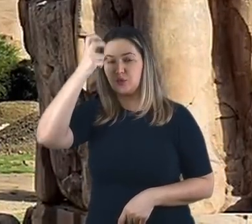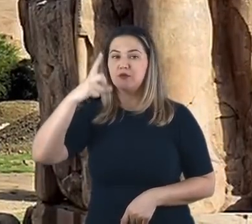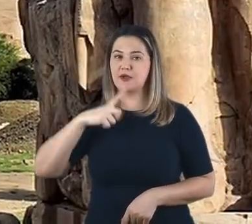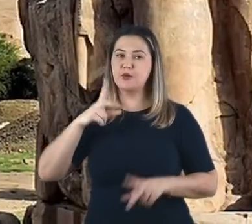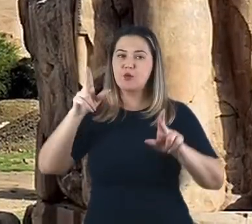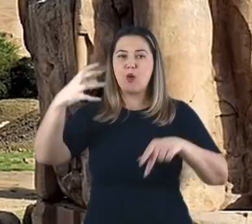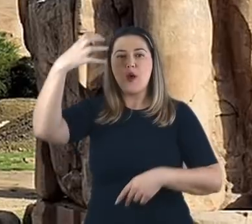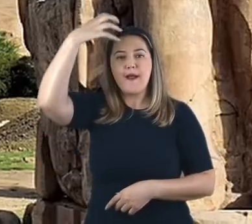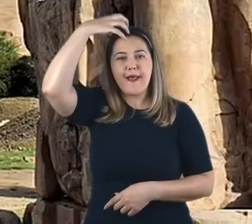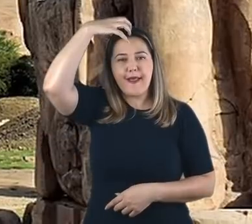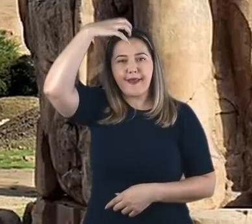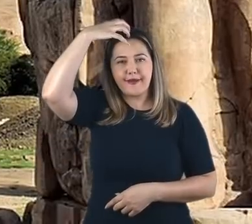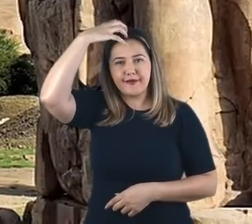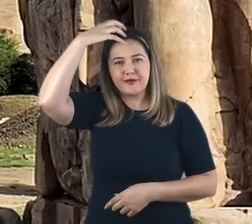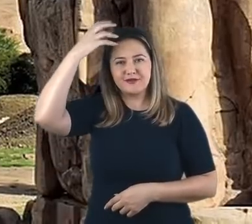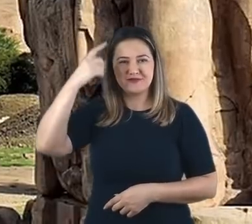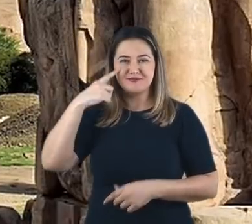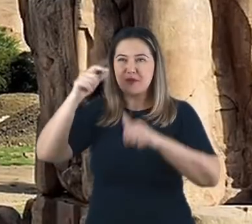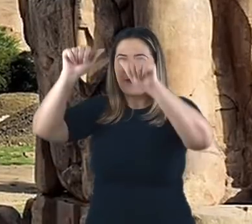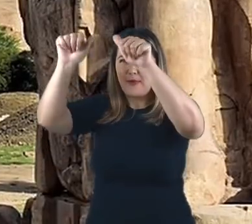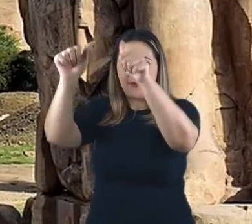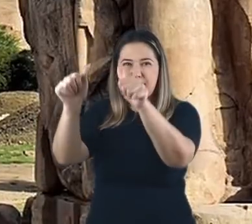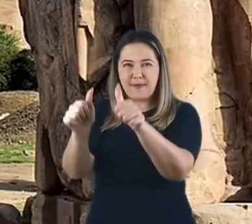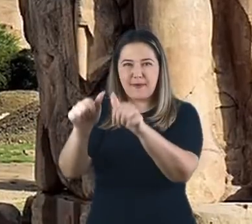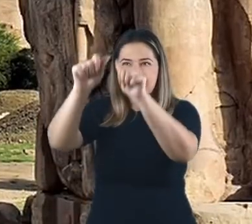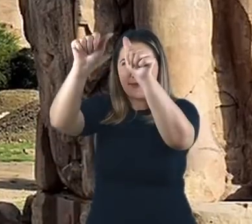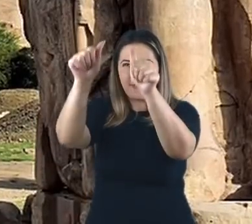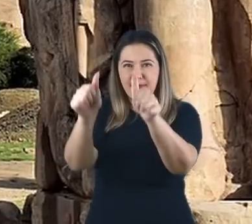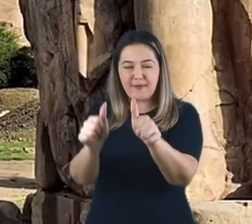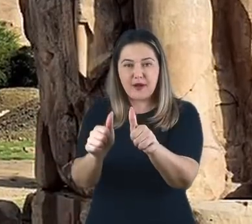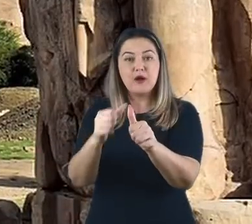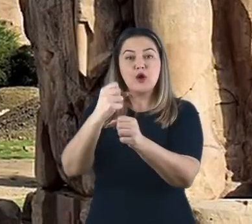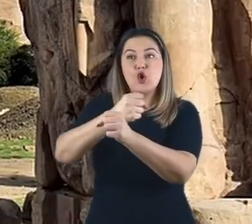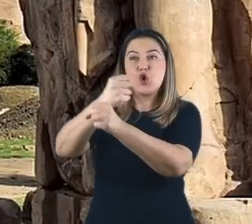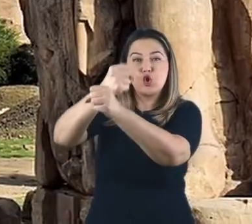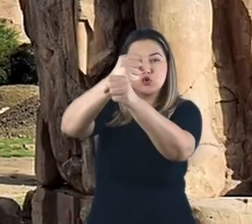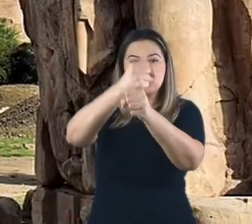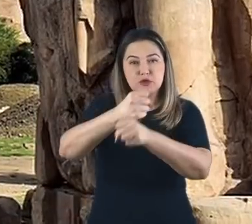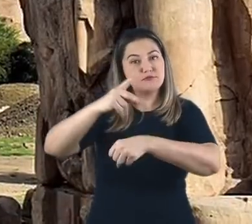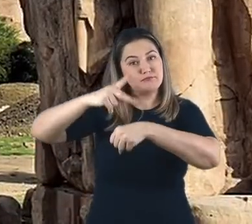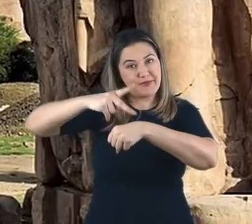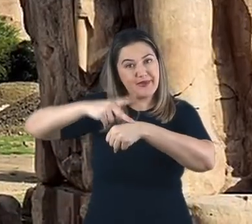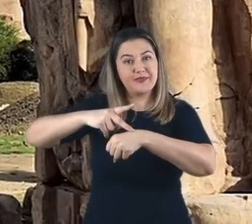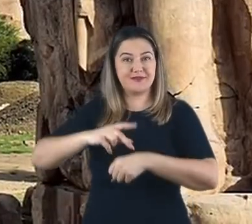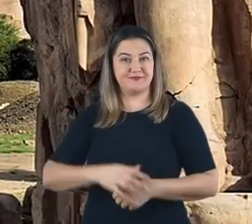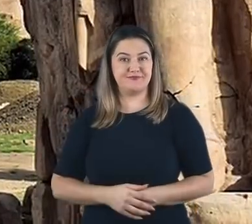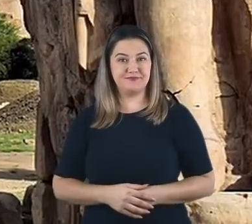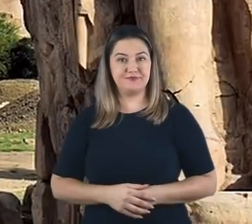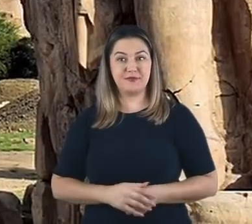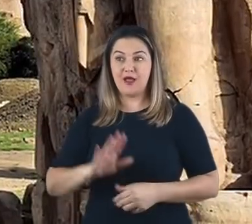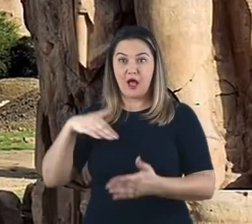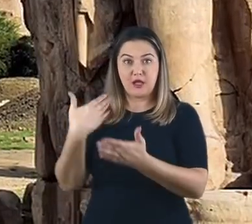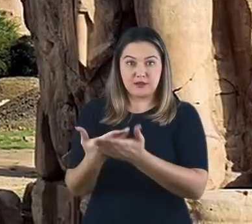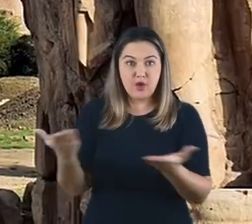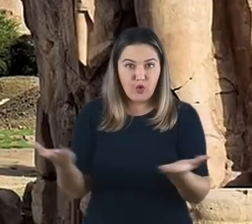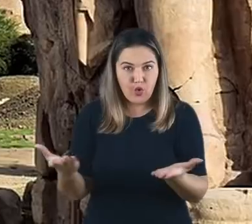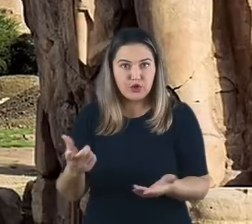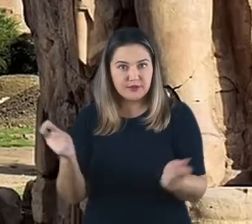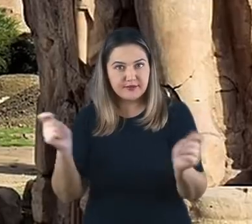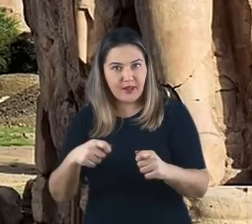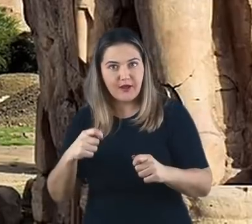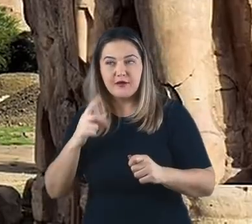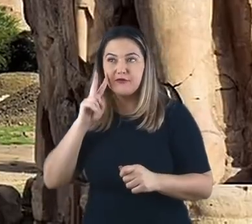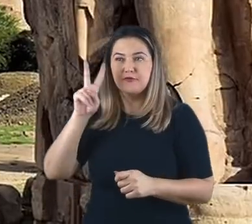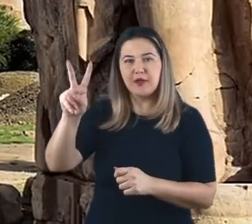representação do rei Amenhotep III, mas foram todos construídos de pedra. As ruínas dessa estátua ainda